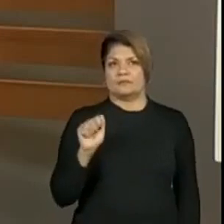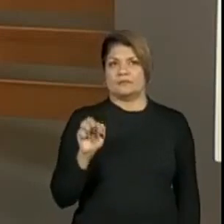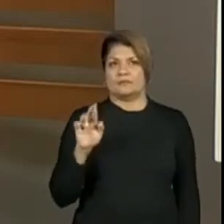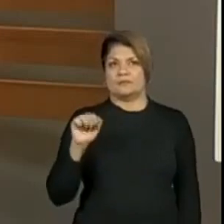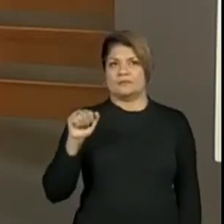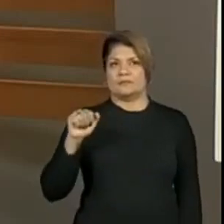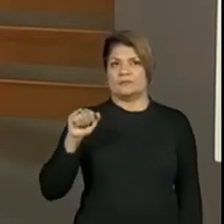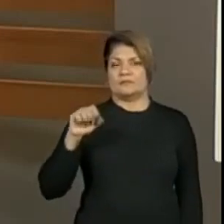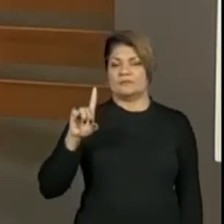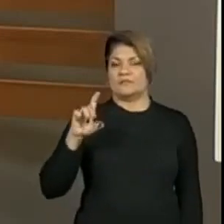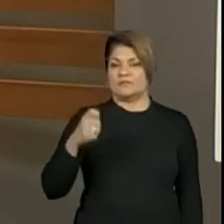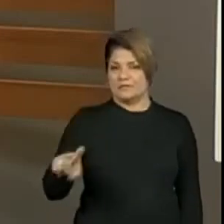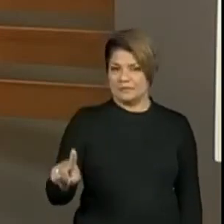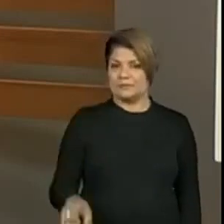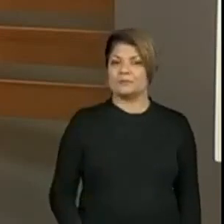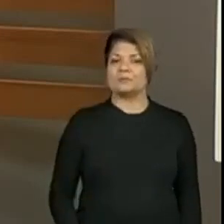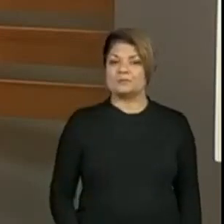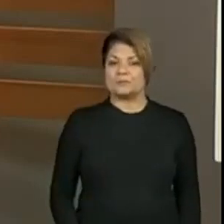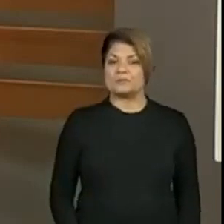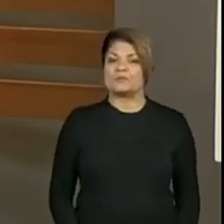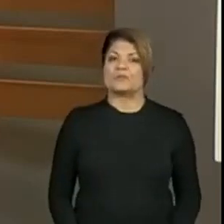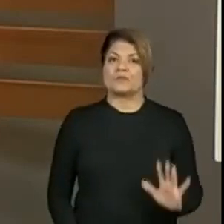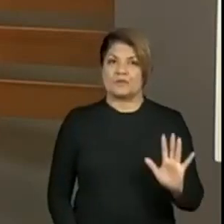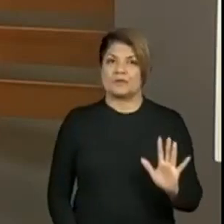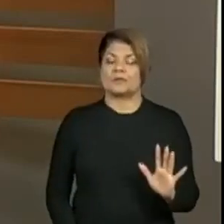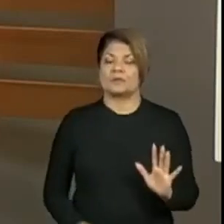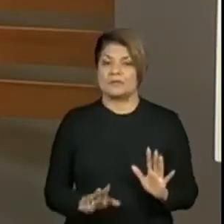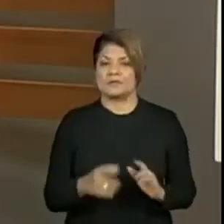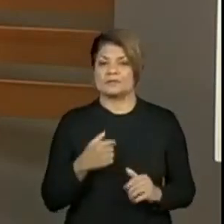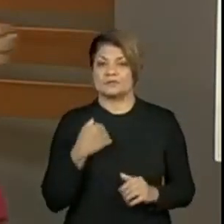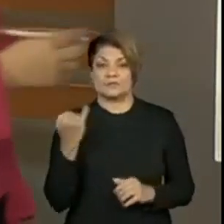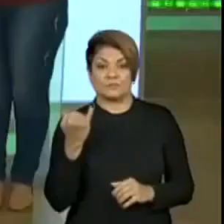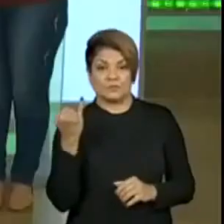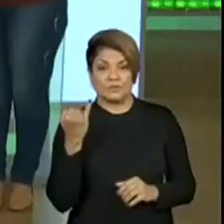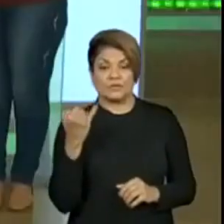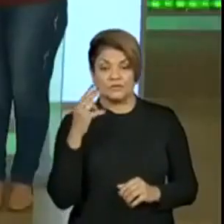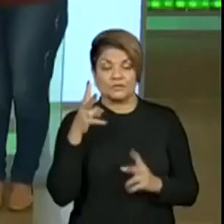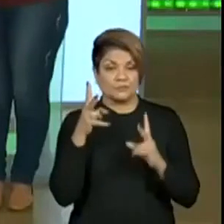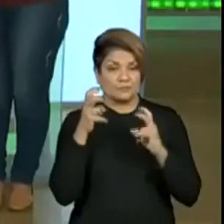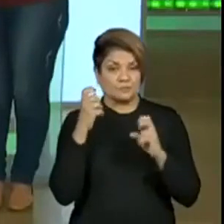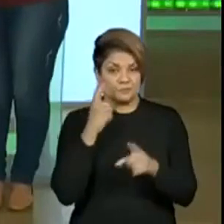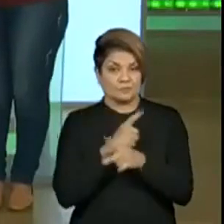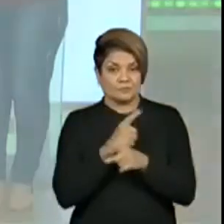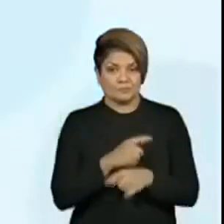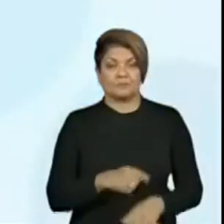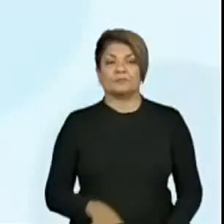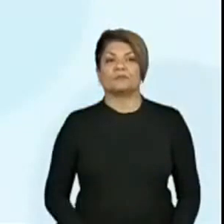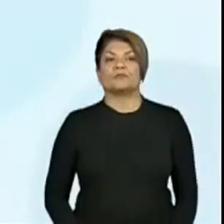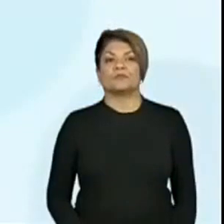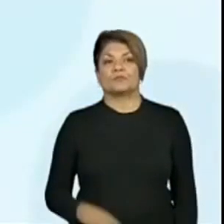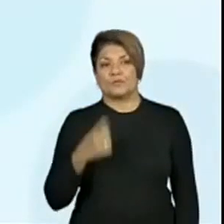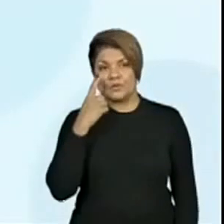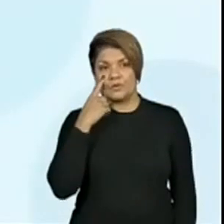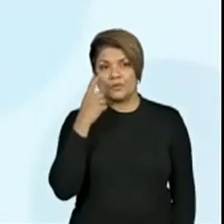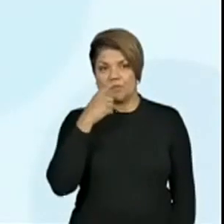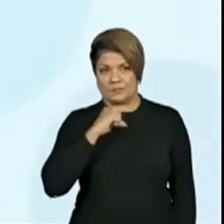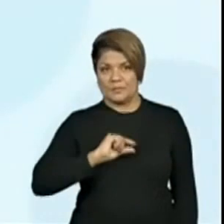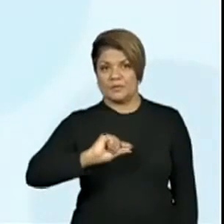Mas é importante eu perceber esse elemento dentro do texto. Olha só. Quando a gente encontra aqui, ó. Mago Gael.